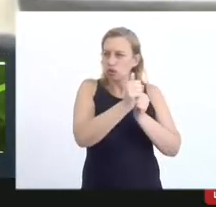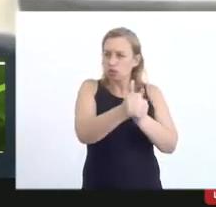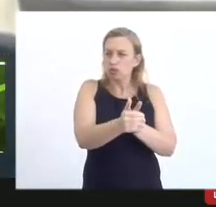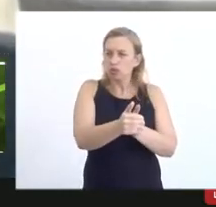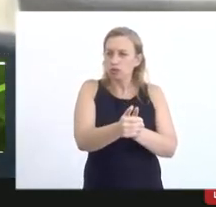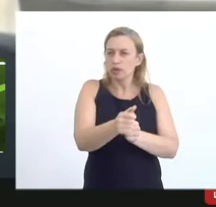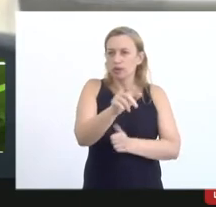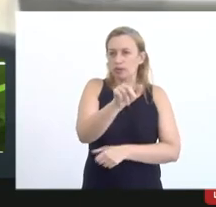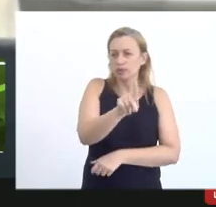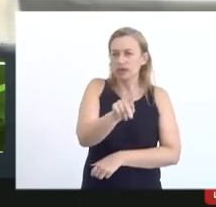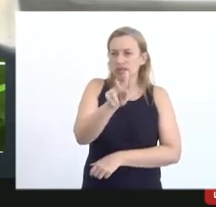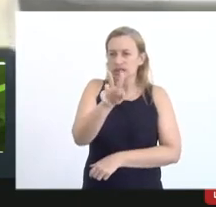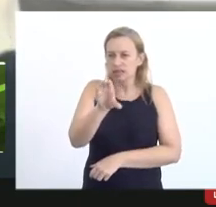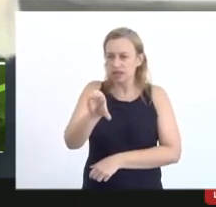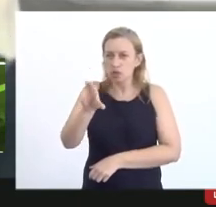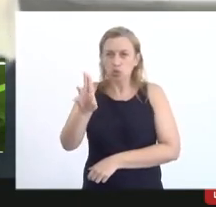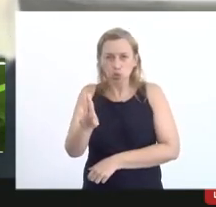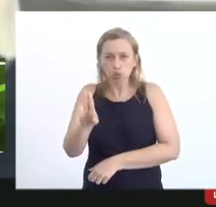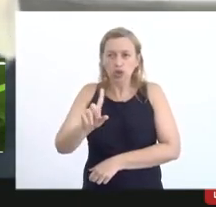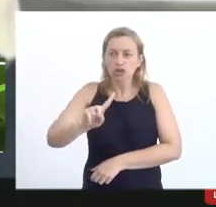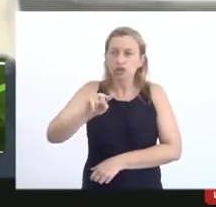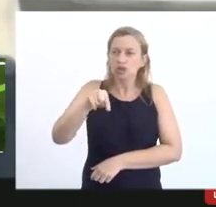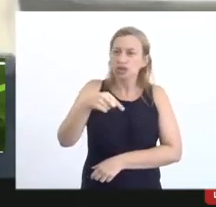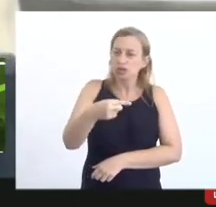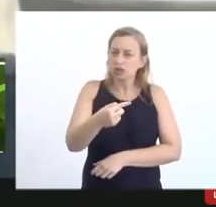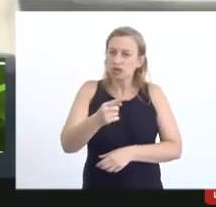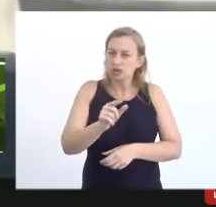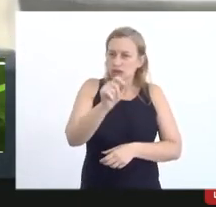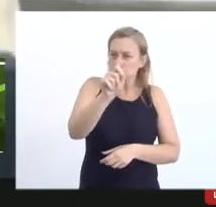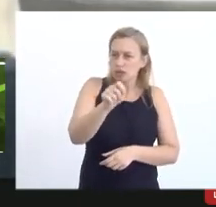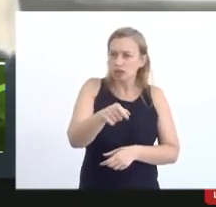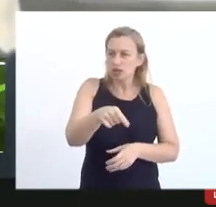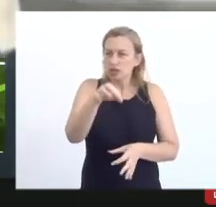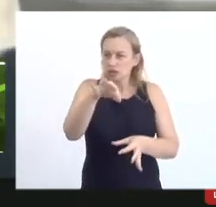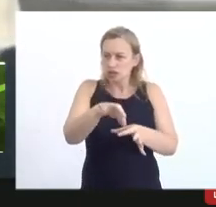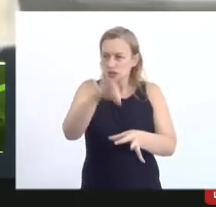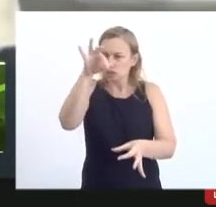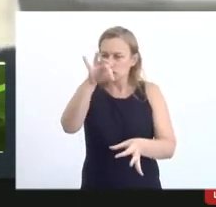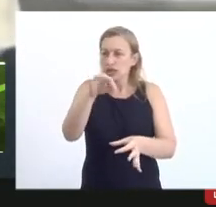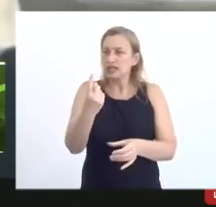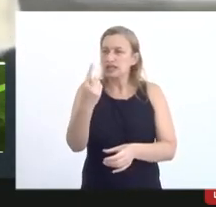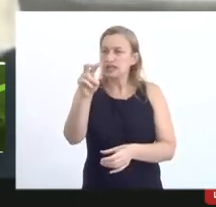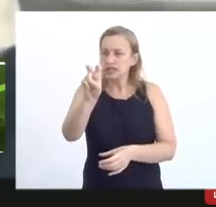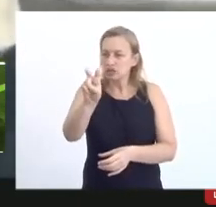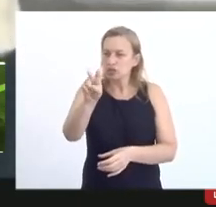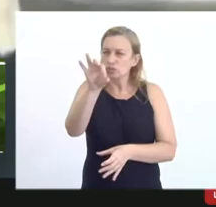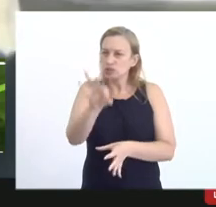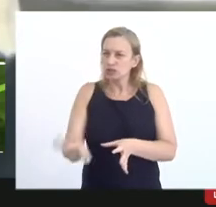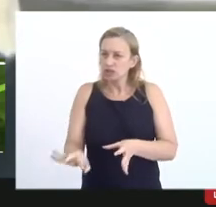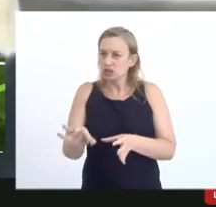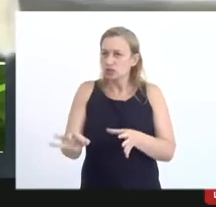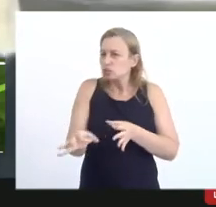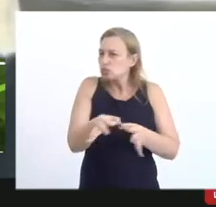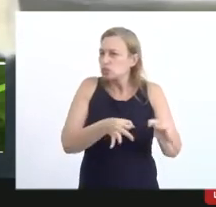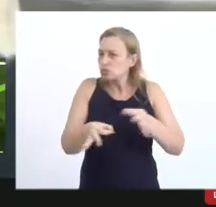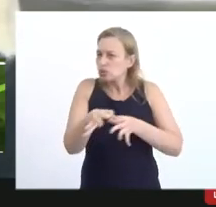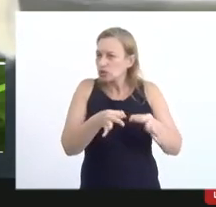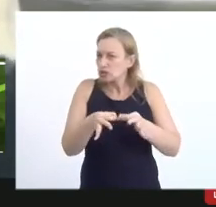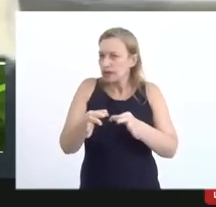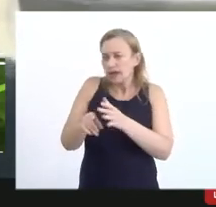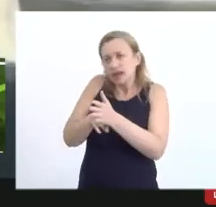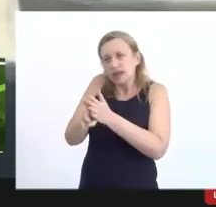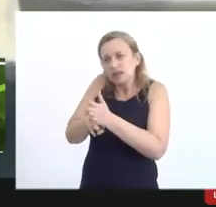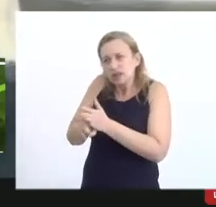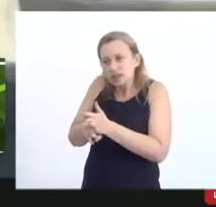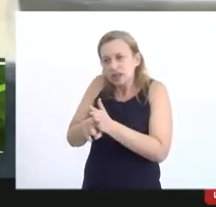do PCU e a partir desses sorteios 5% dos projetos tinham as suas análises